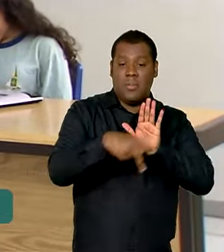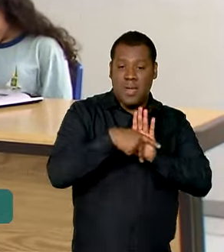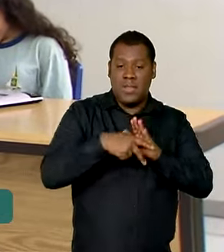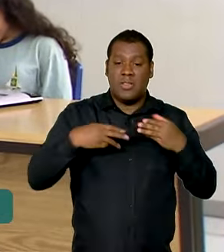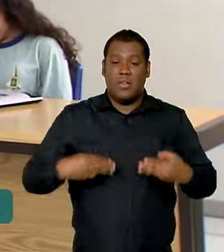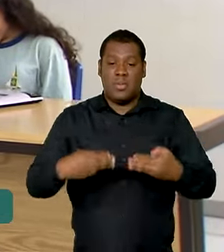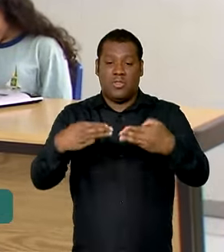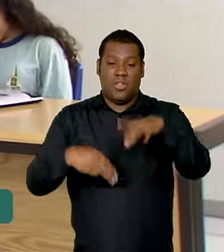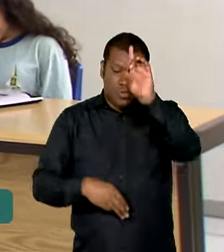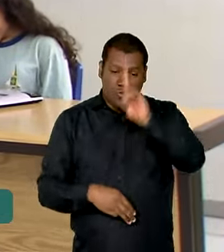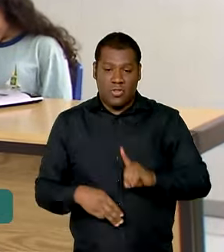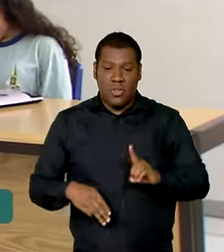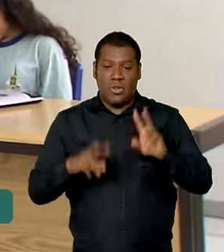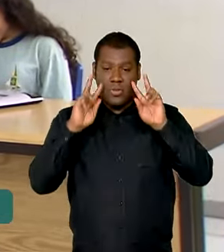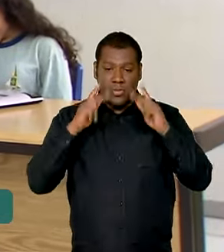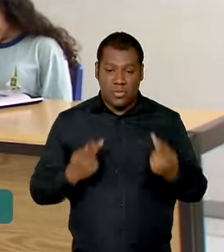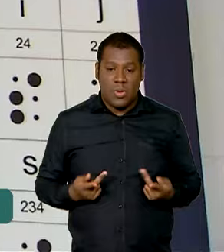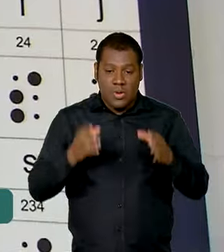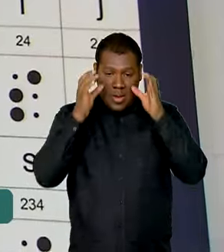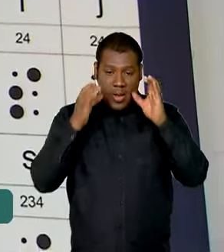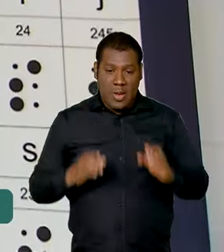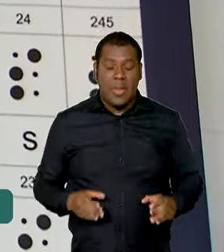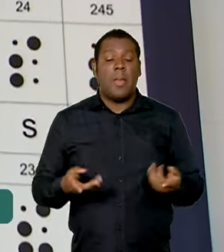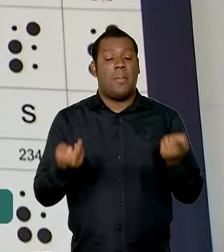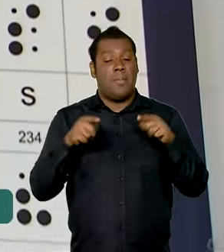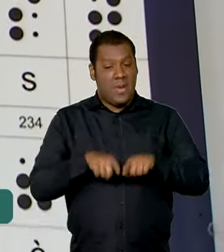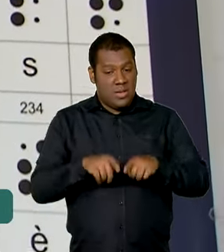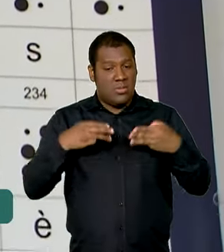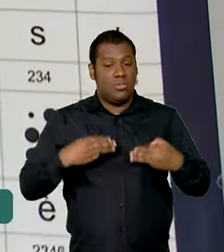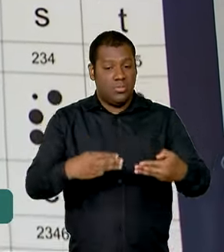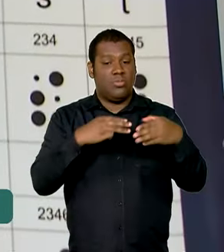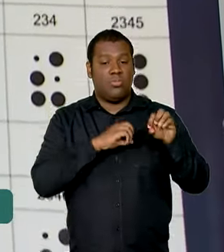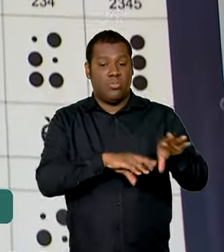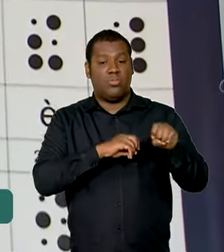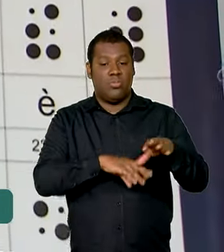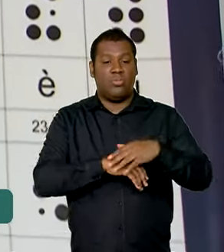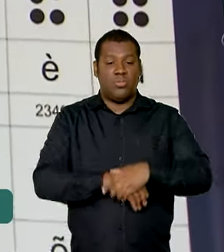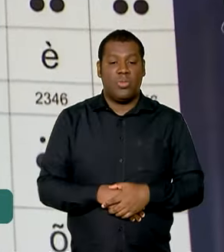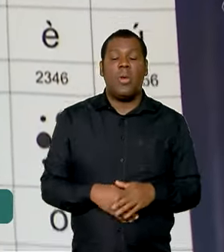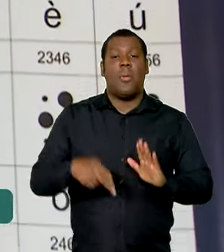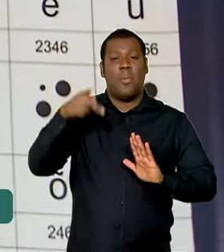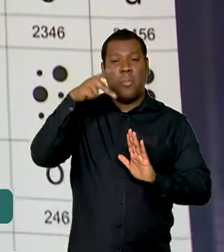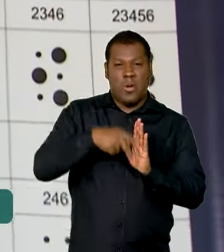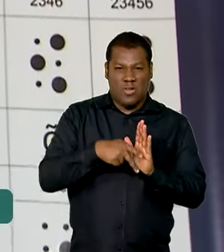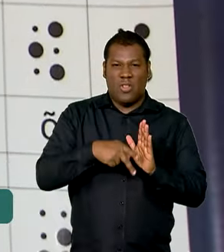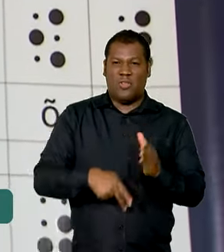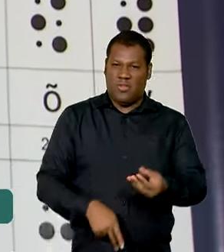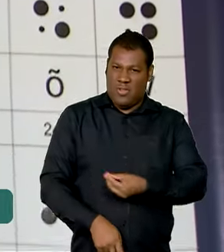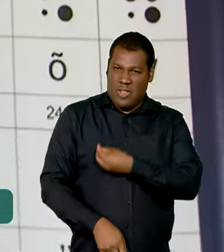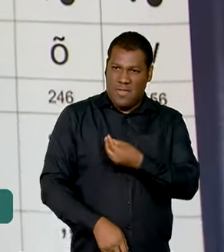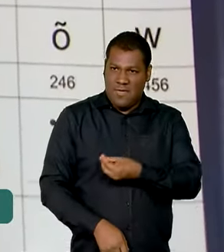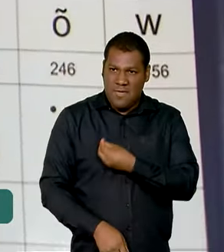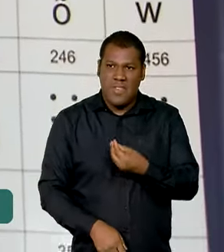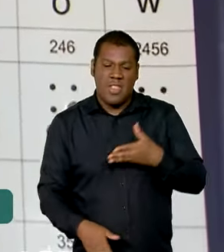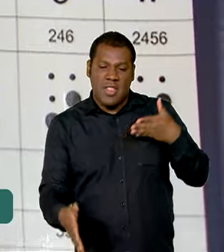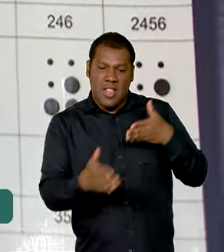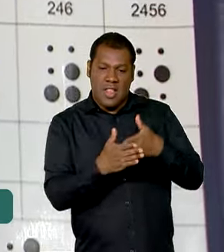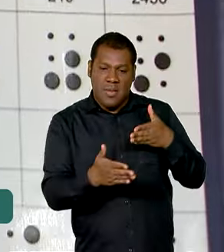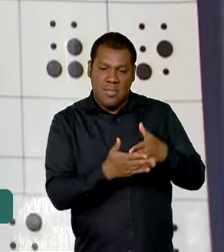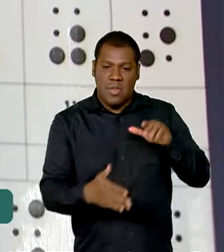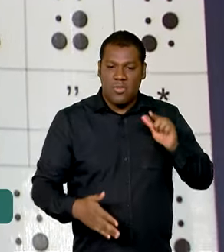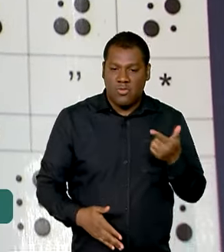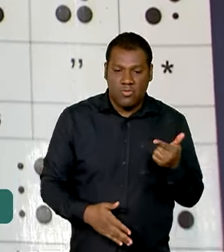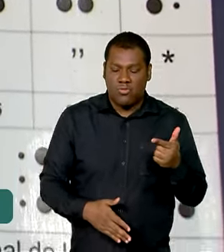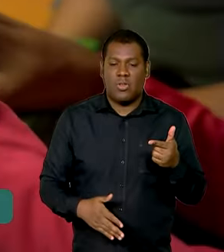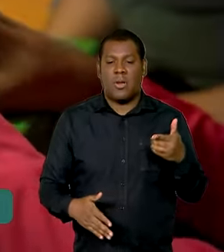executado pelo Ministério da Educação. Dentro do programa Novo Viver Sem Limite essa ação integra